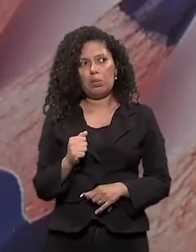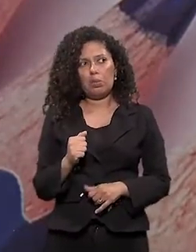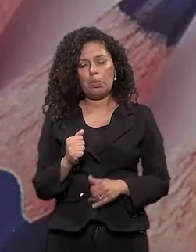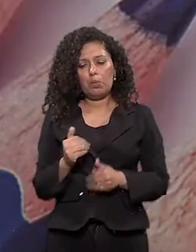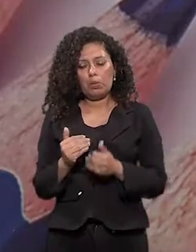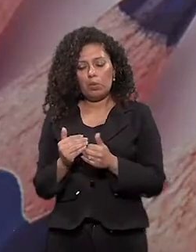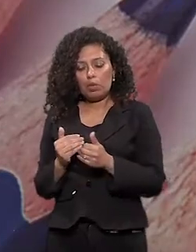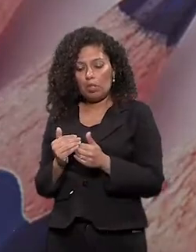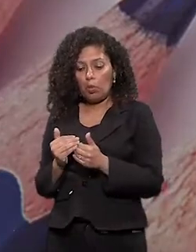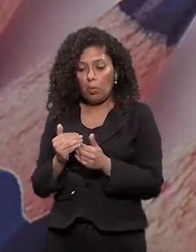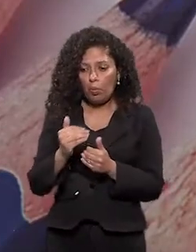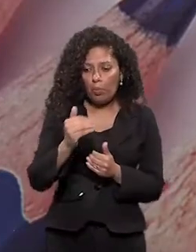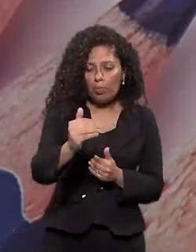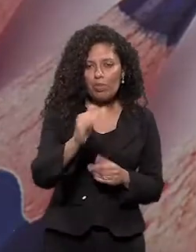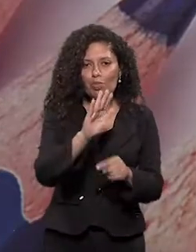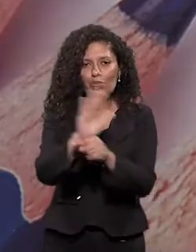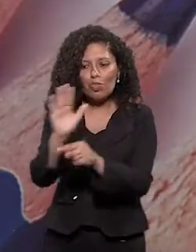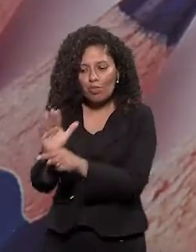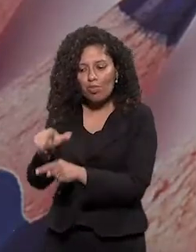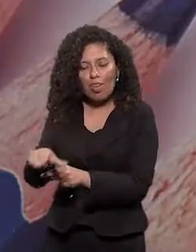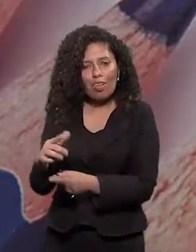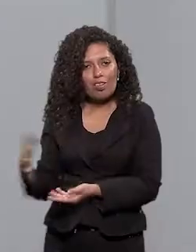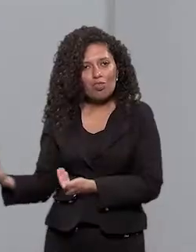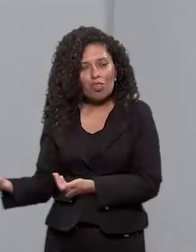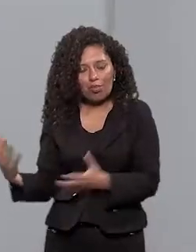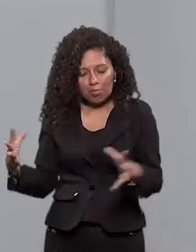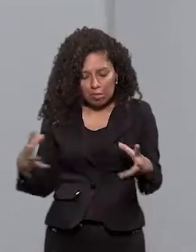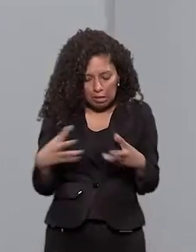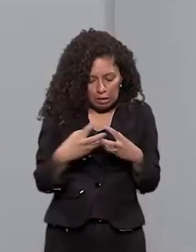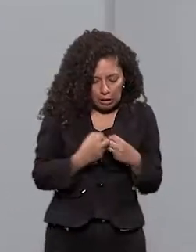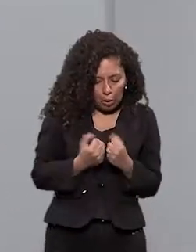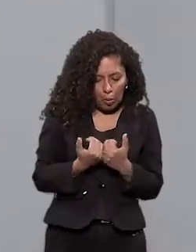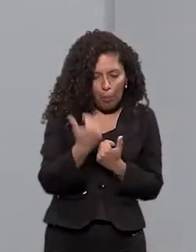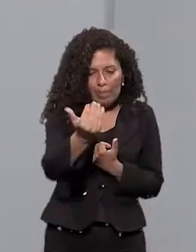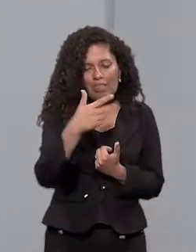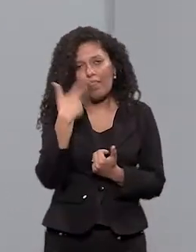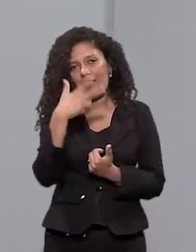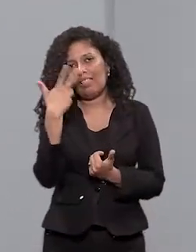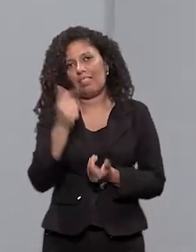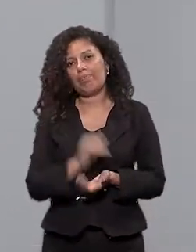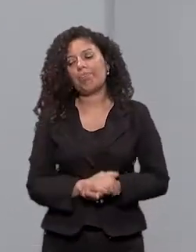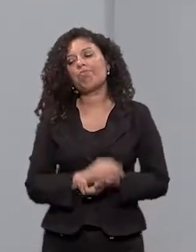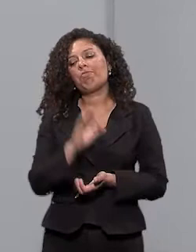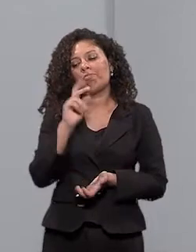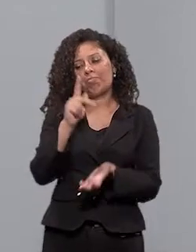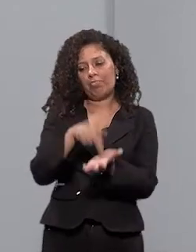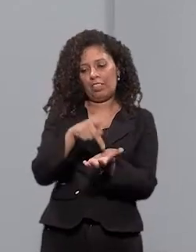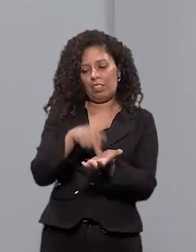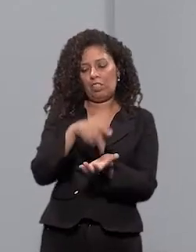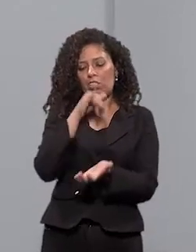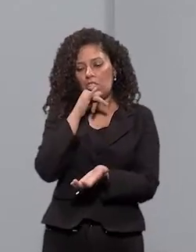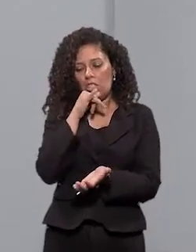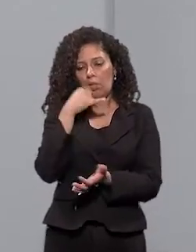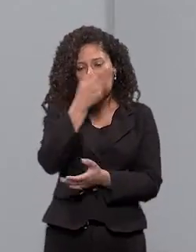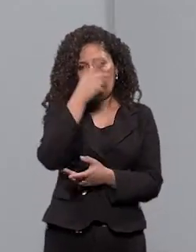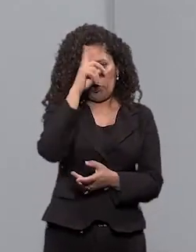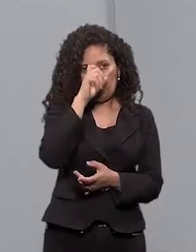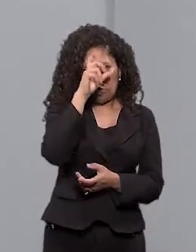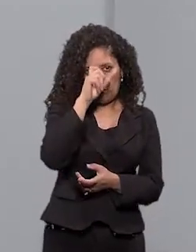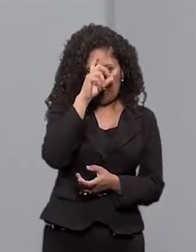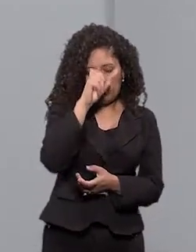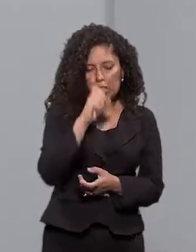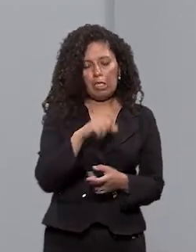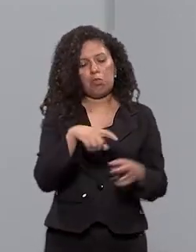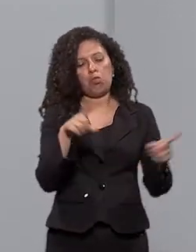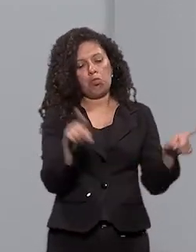ali para ele começar a falar e começar a se comunicar. com certeza. Eu atendi na Clínica Social do Conservatório